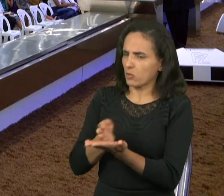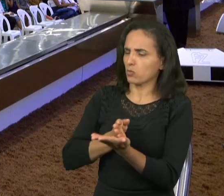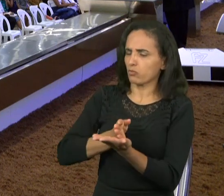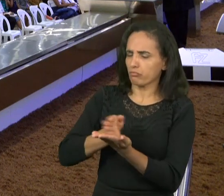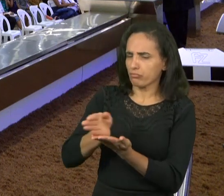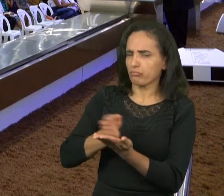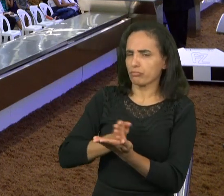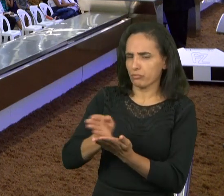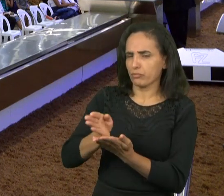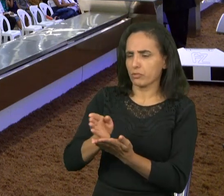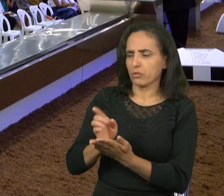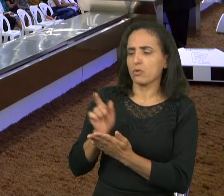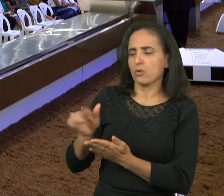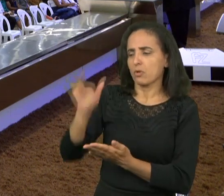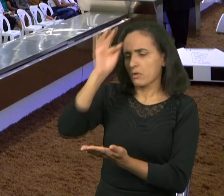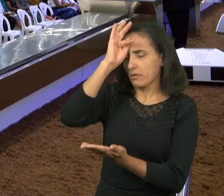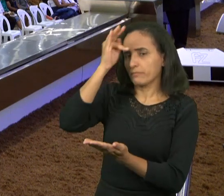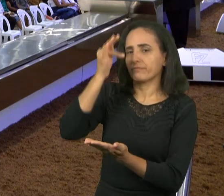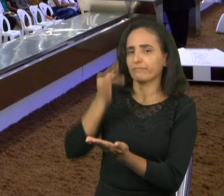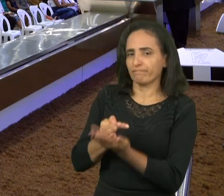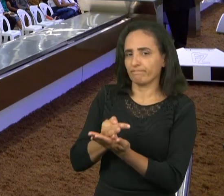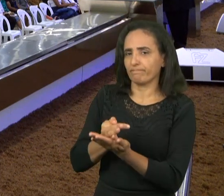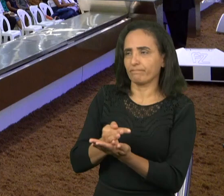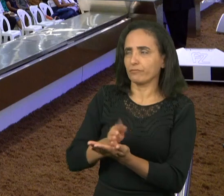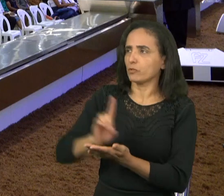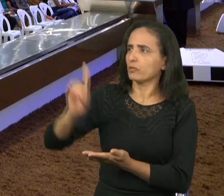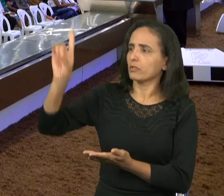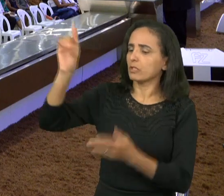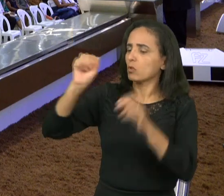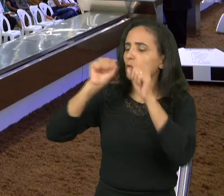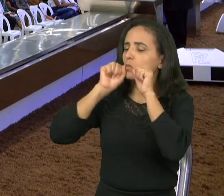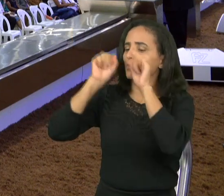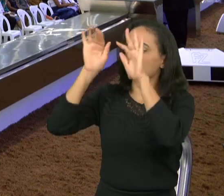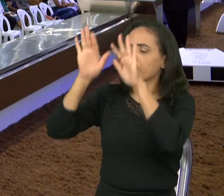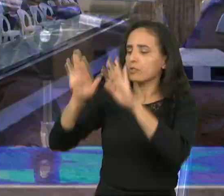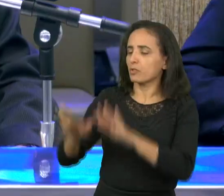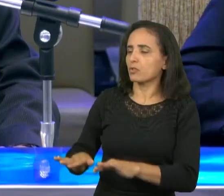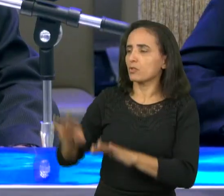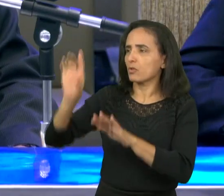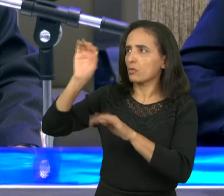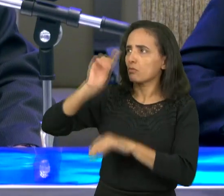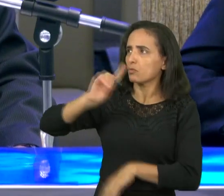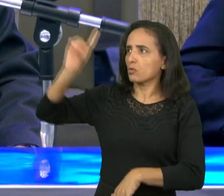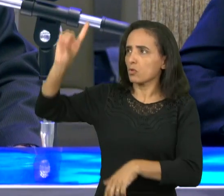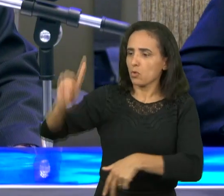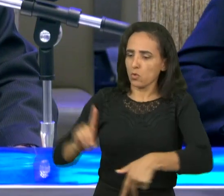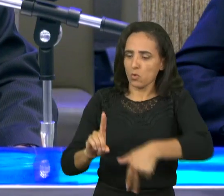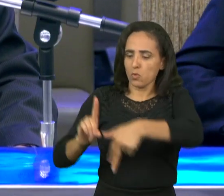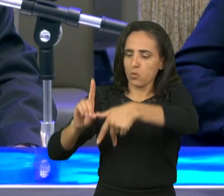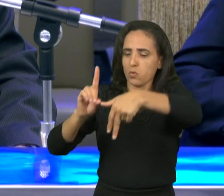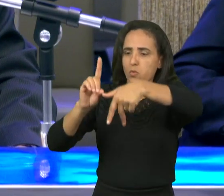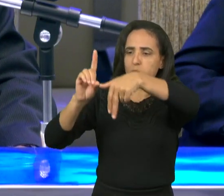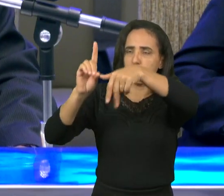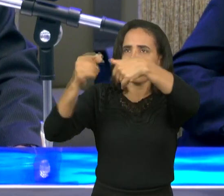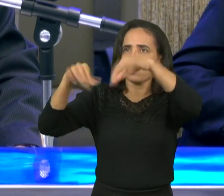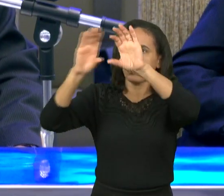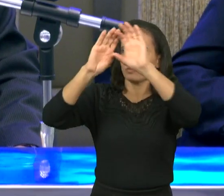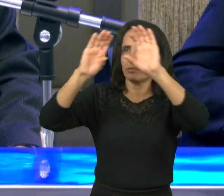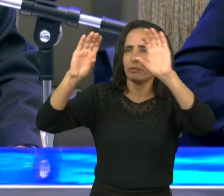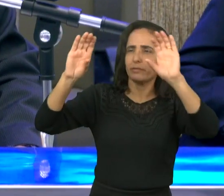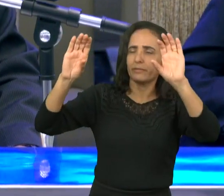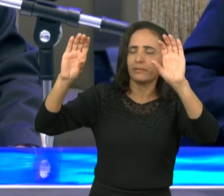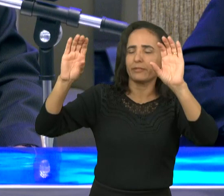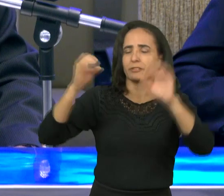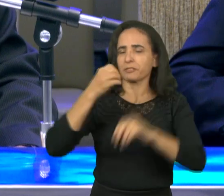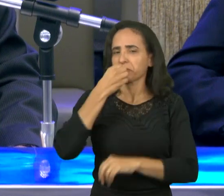diz que por esta fé não é isso Deus o trasladou, o levou para o descanso não é